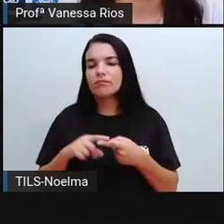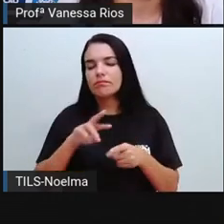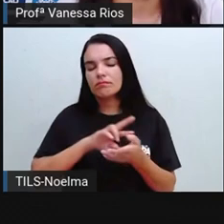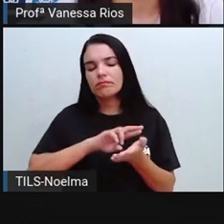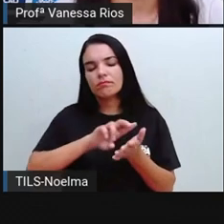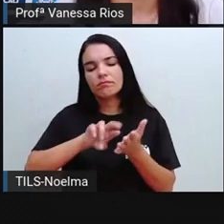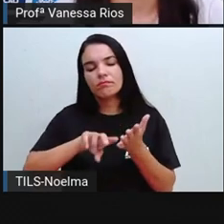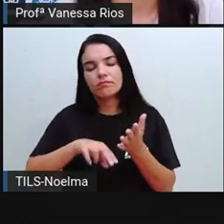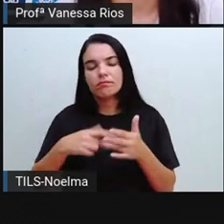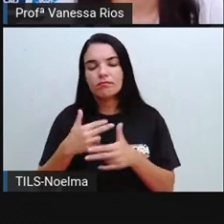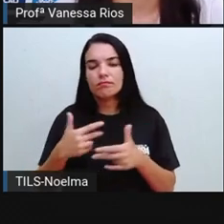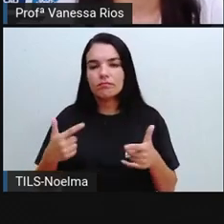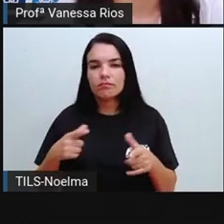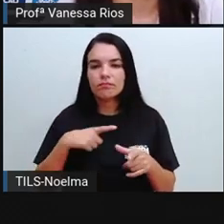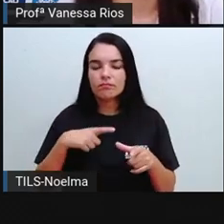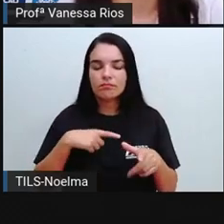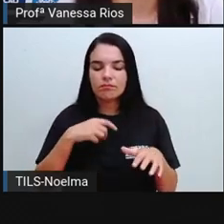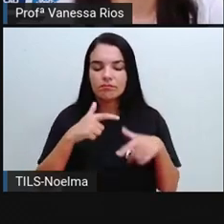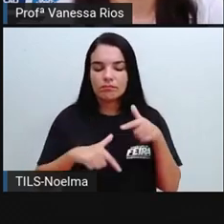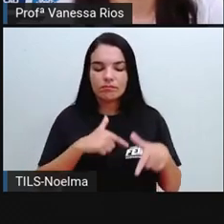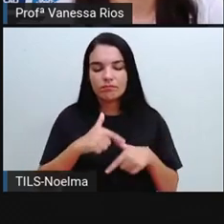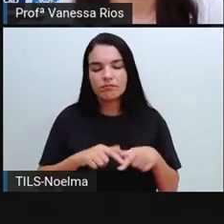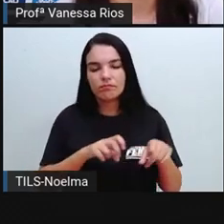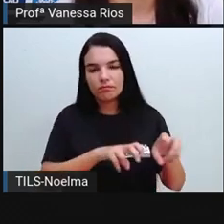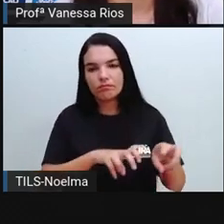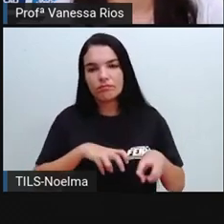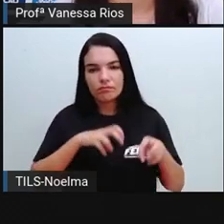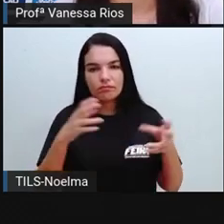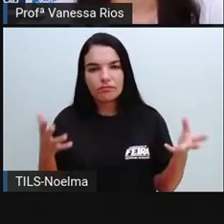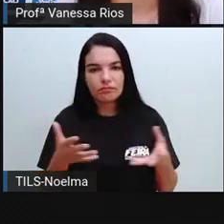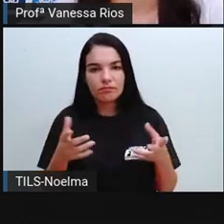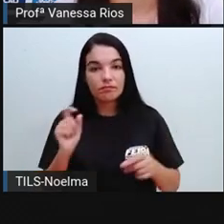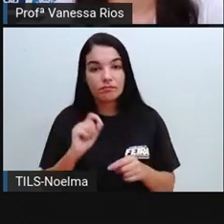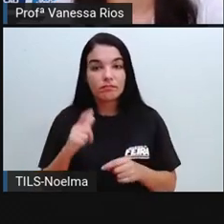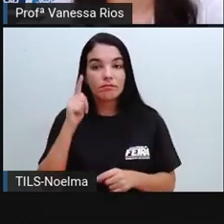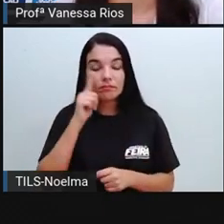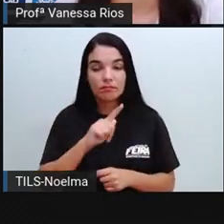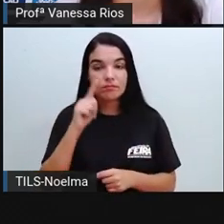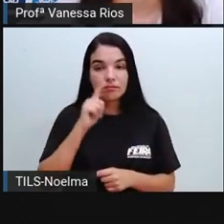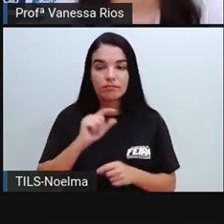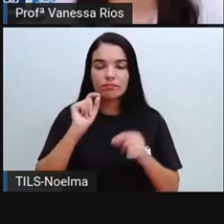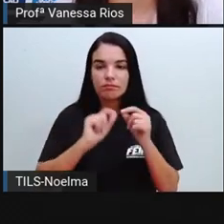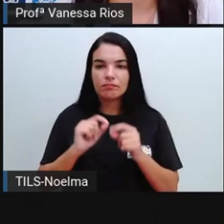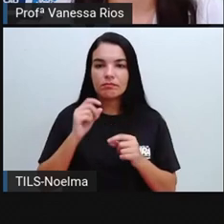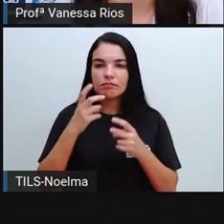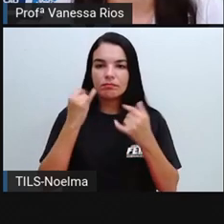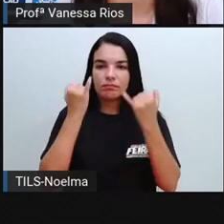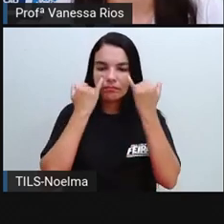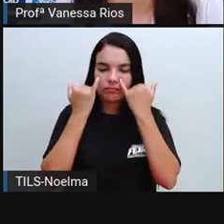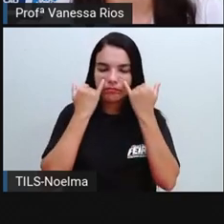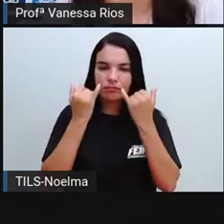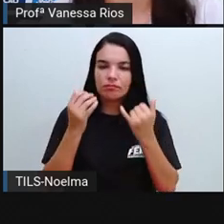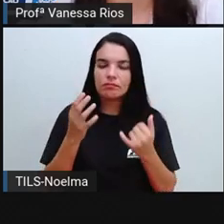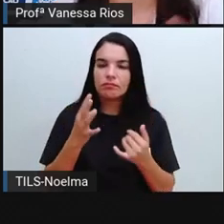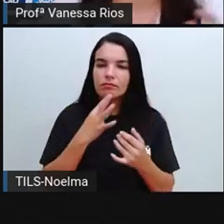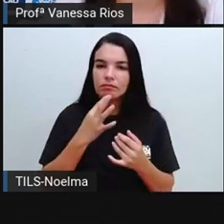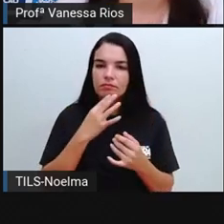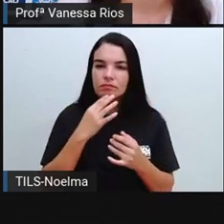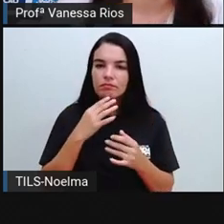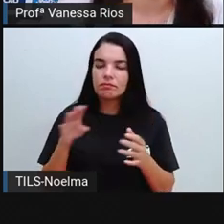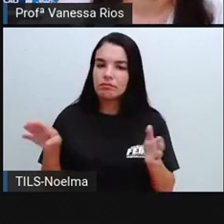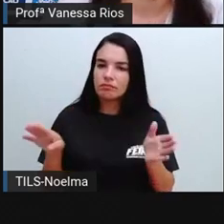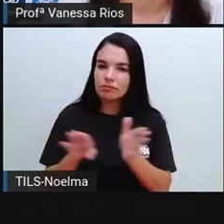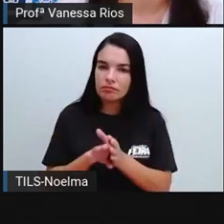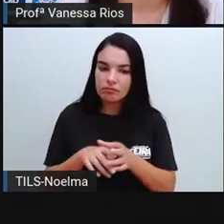áreas, a atividade da agricultura hoje em dia. Conseguindo aí que as informações, que o conhecimento chegue não só às